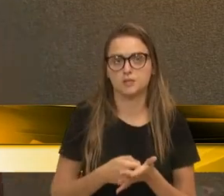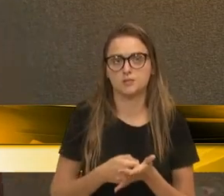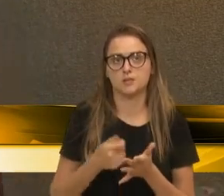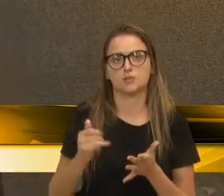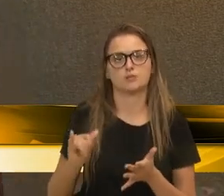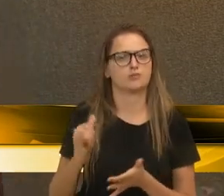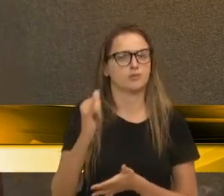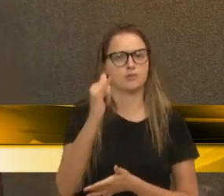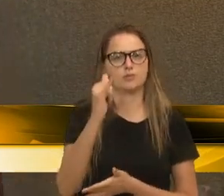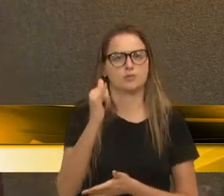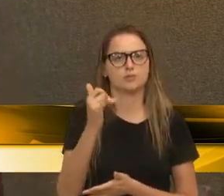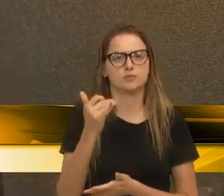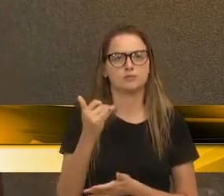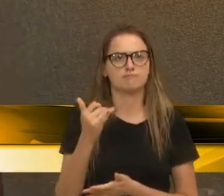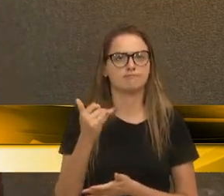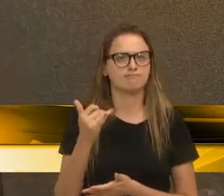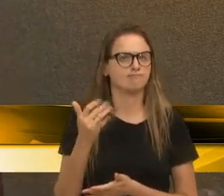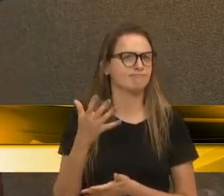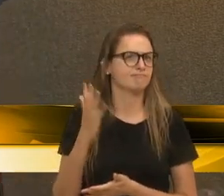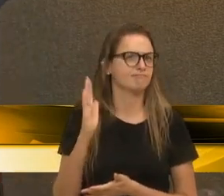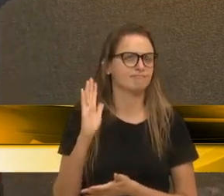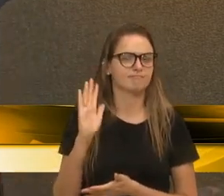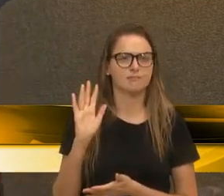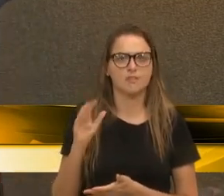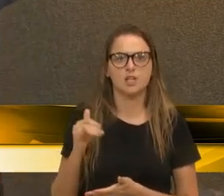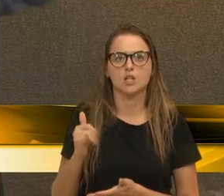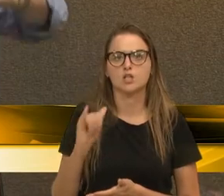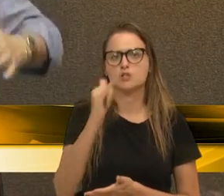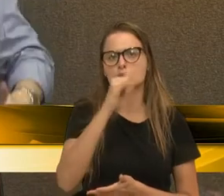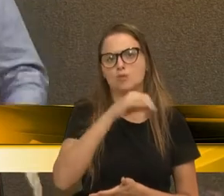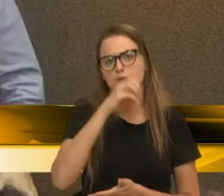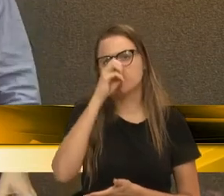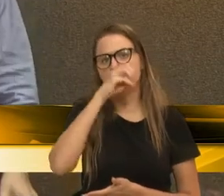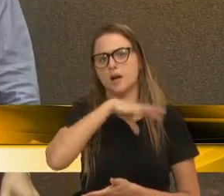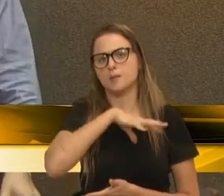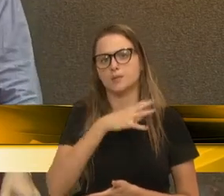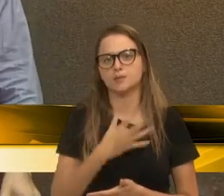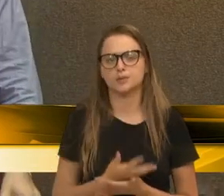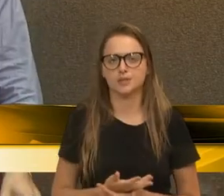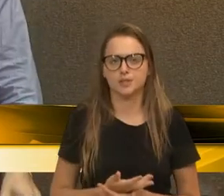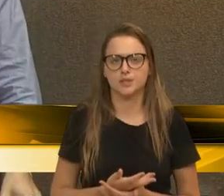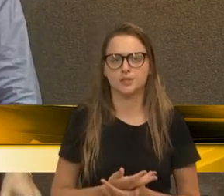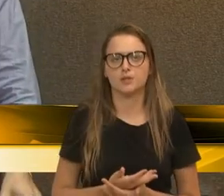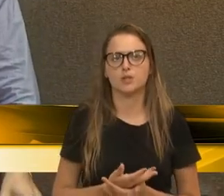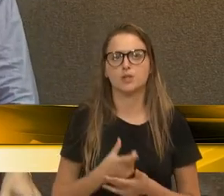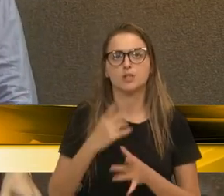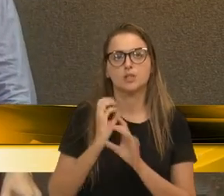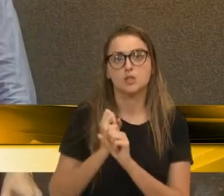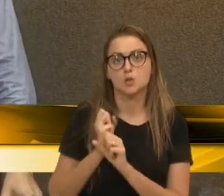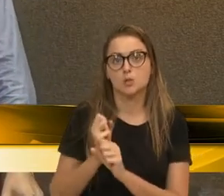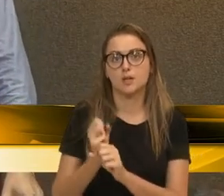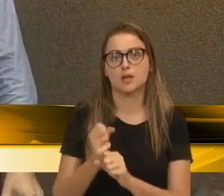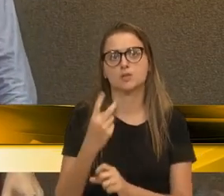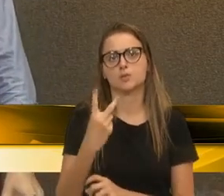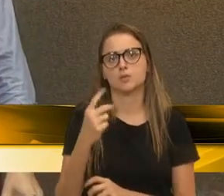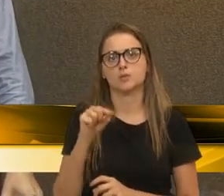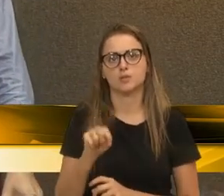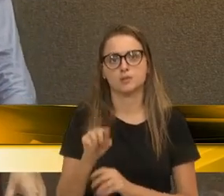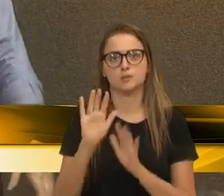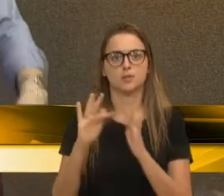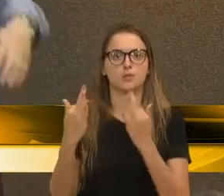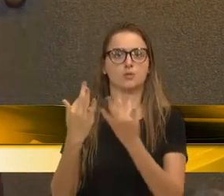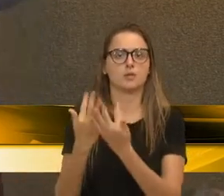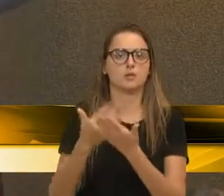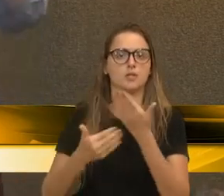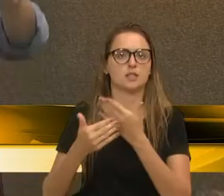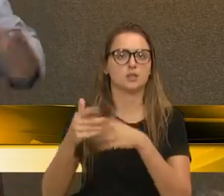juro criminoso, acumulado hoje por duas mil famílias nesse